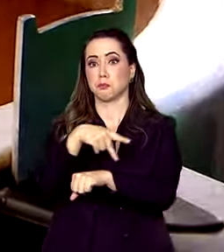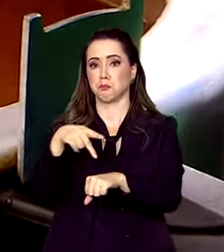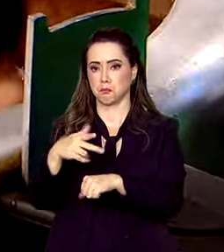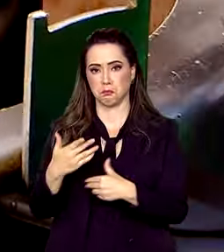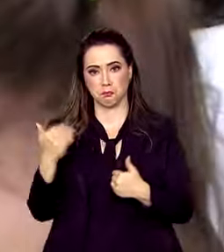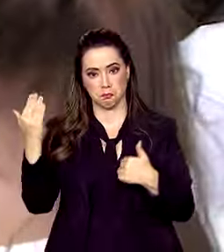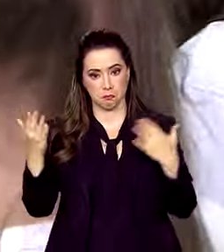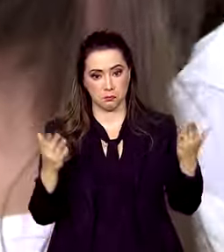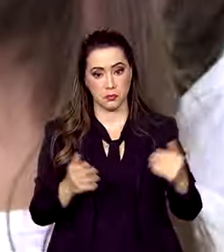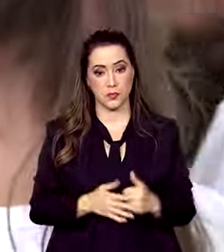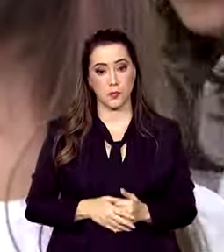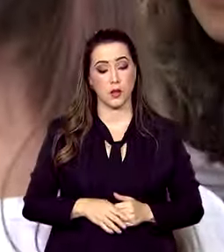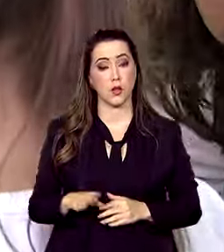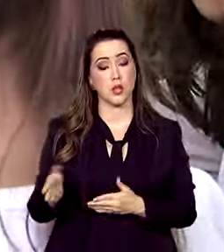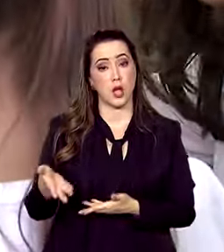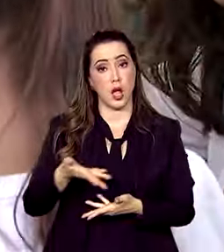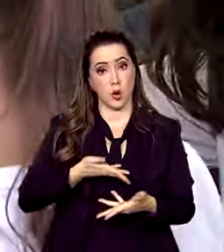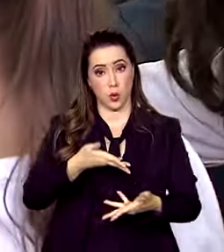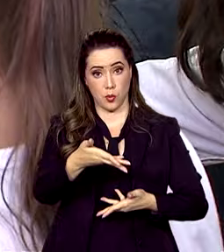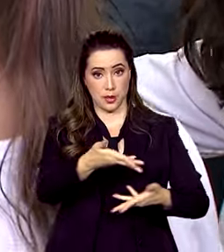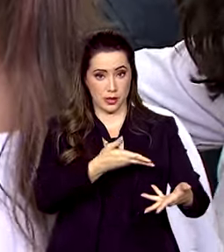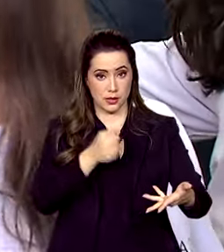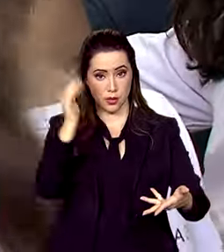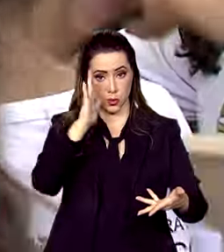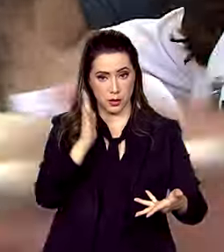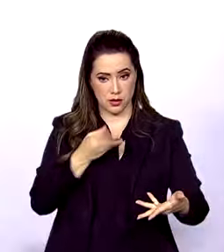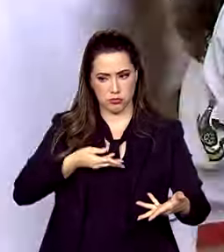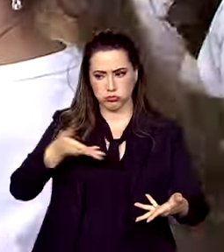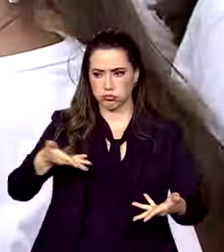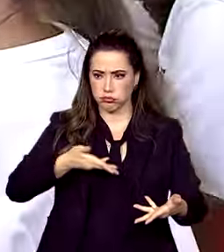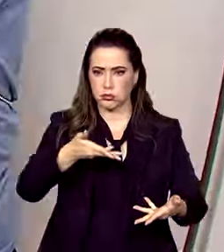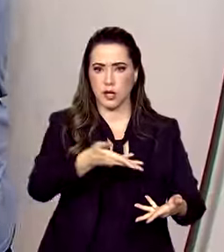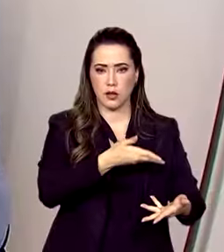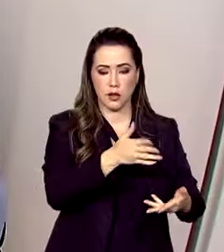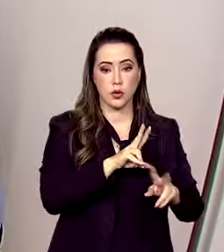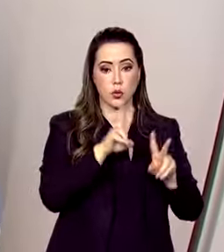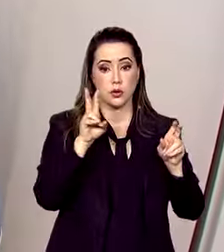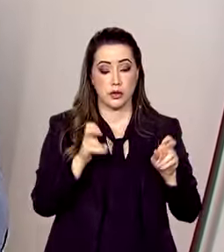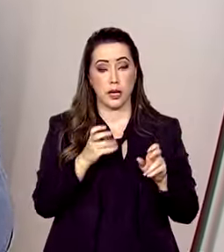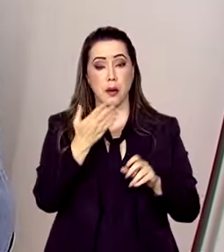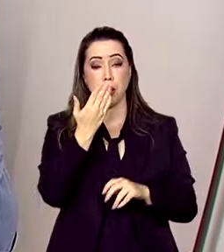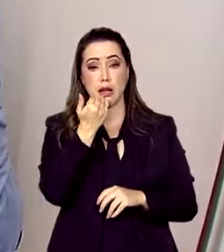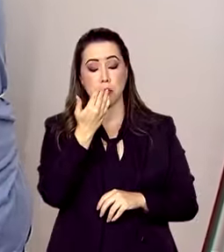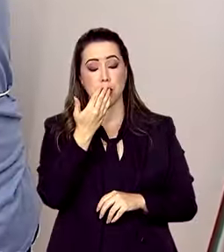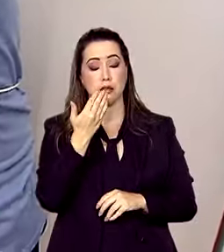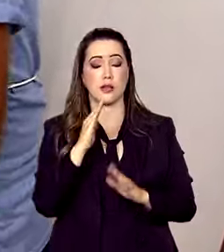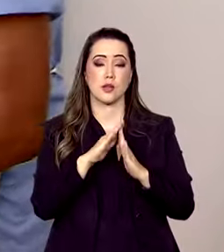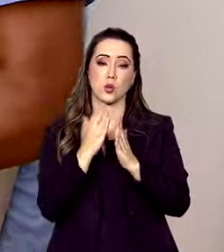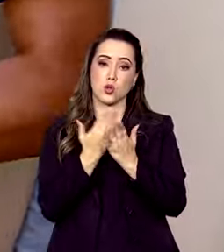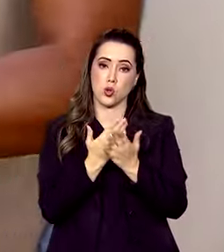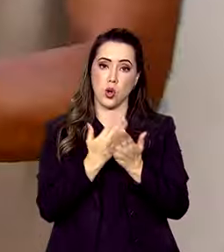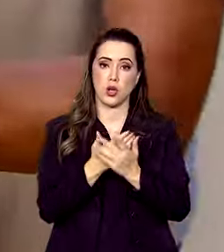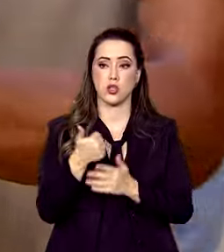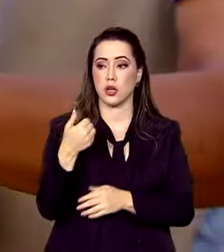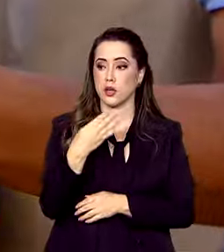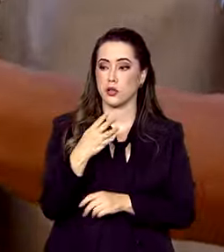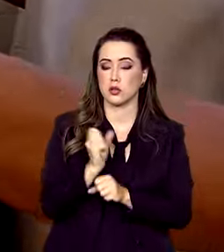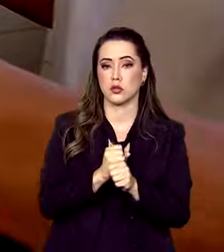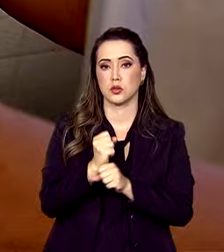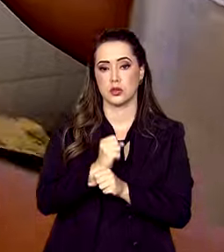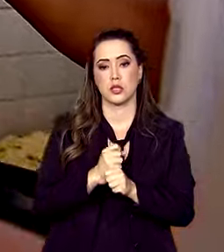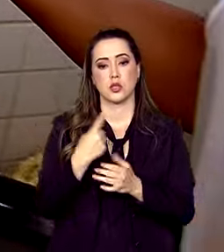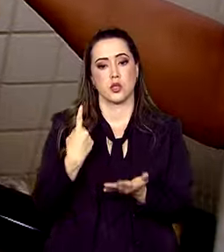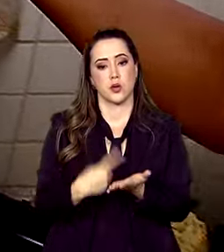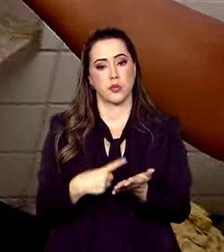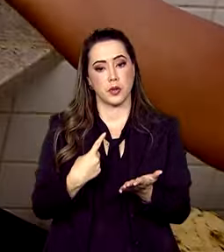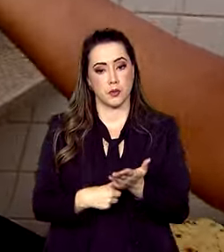países. A Cooperação Internacional Brasileira em Alimentação Escolar é, há 14 anos, prioridade da Agência